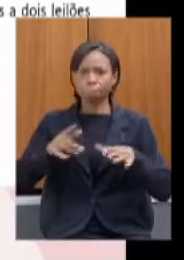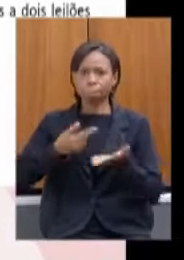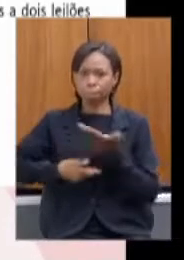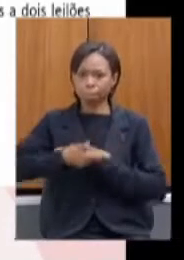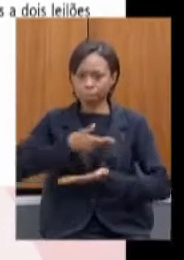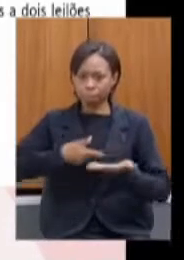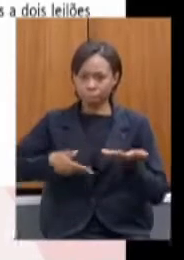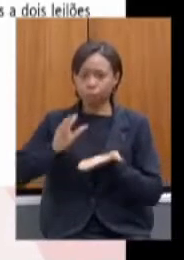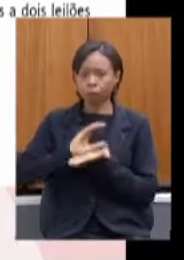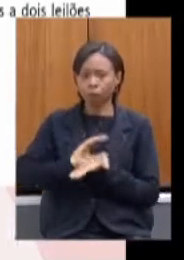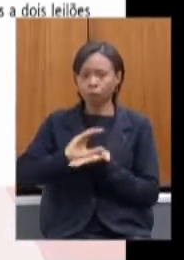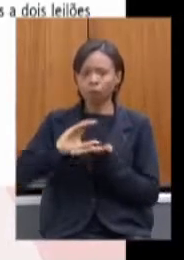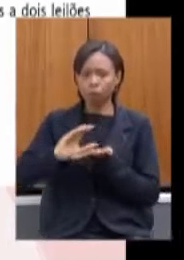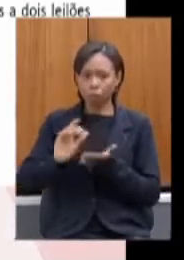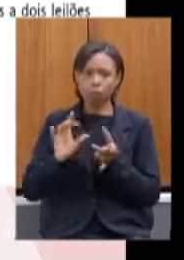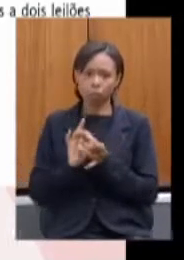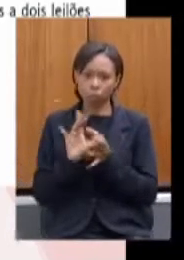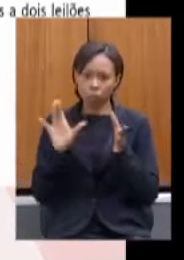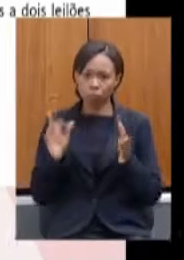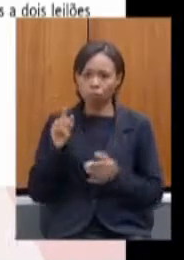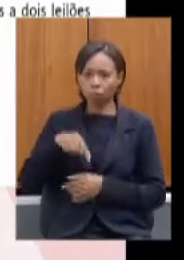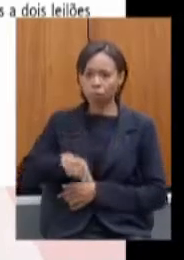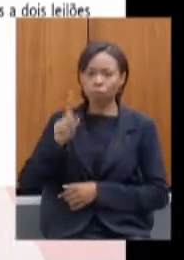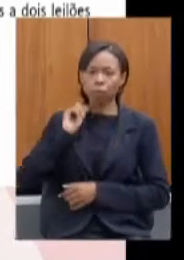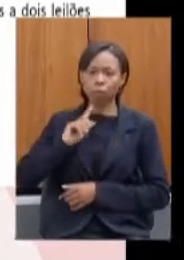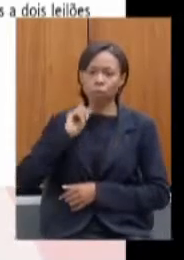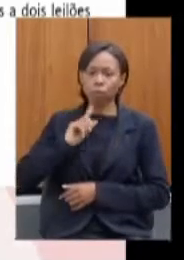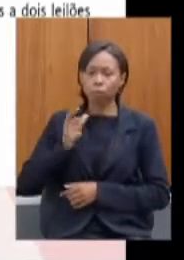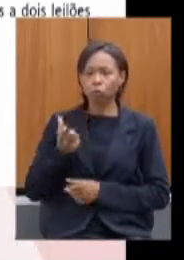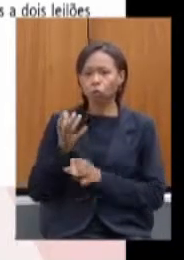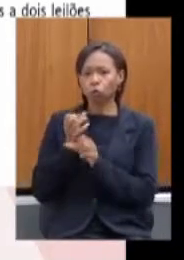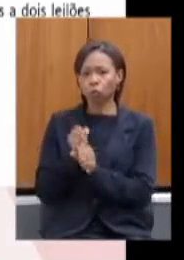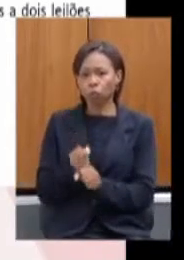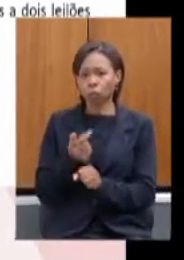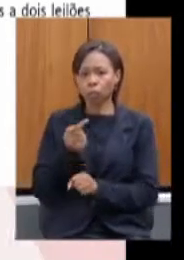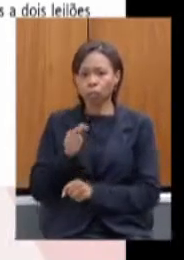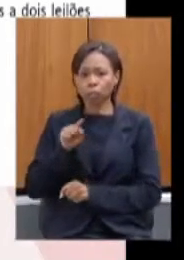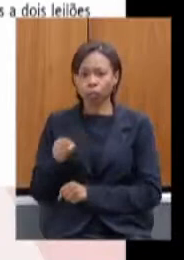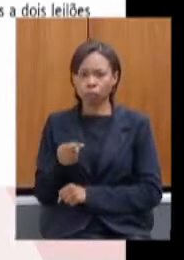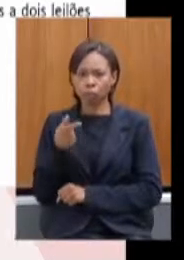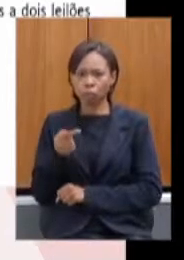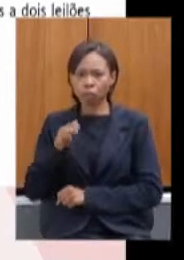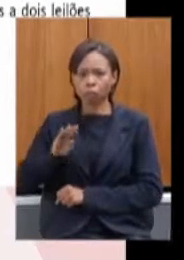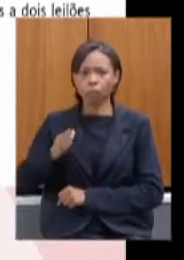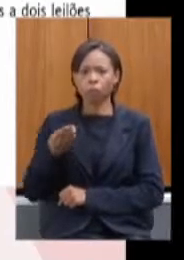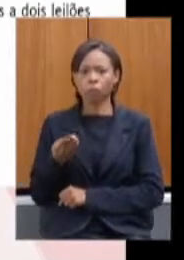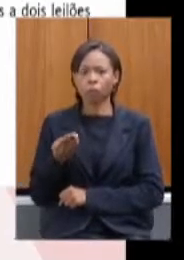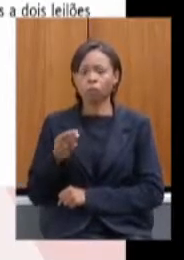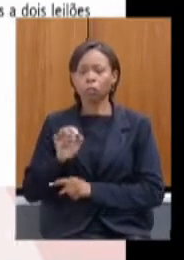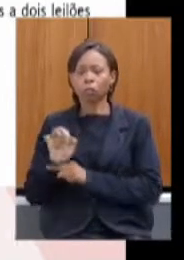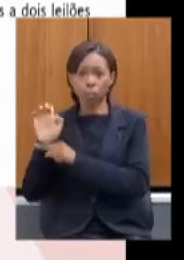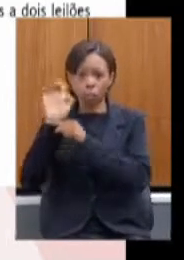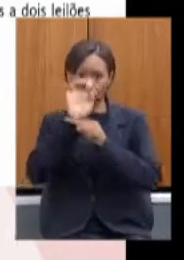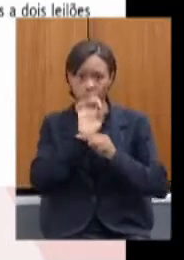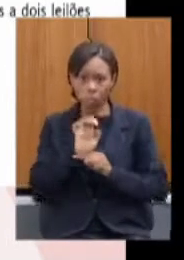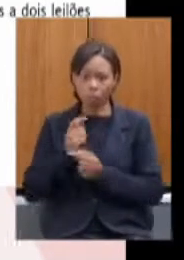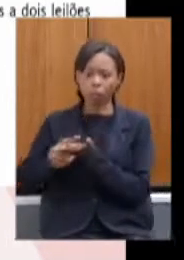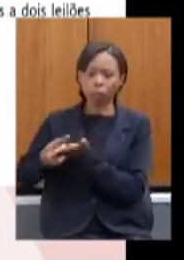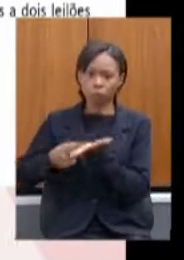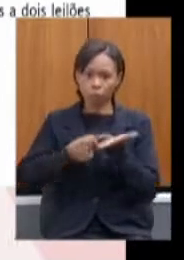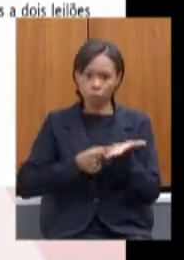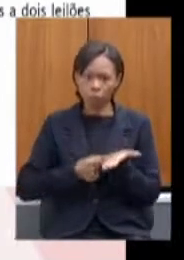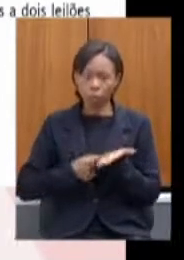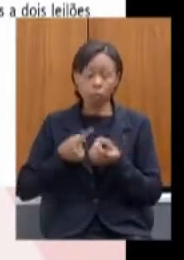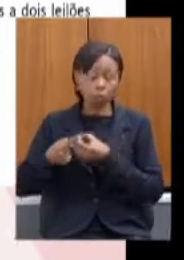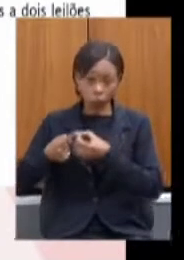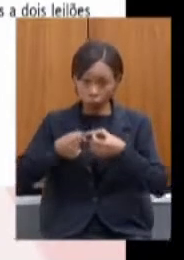repasse para o estado de Minas Gerais um total de 7,7 bilhões entre estados e municípios e para Minas e